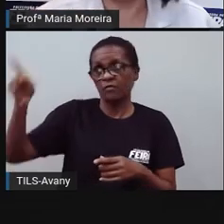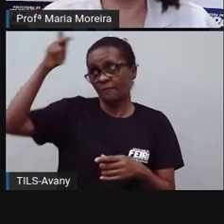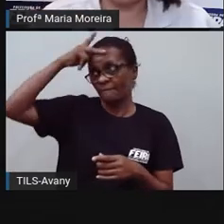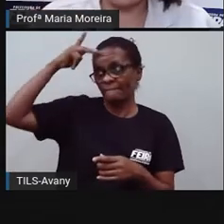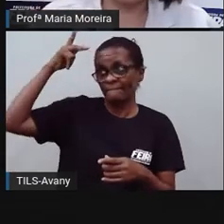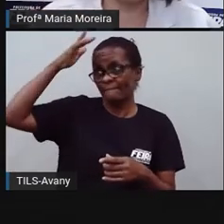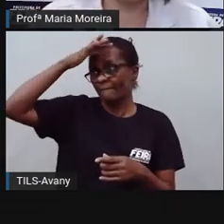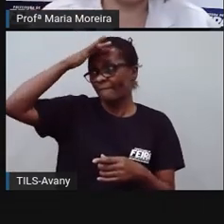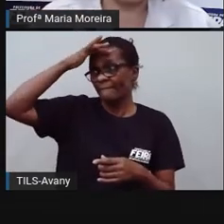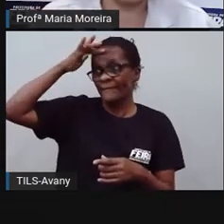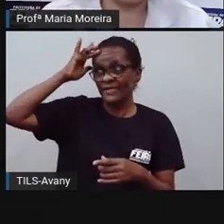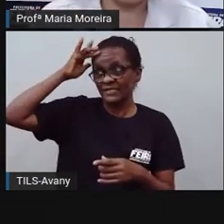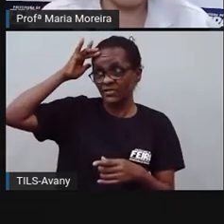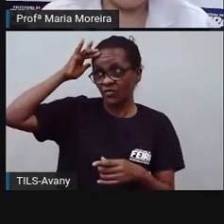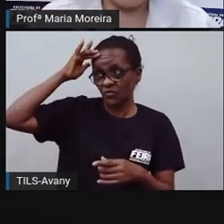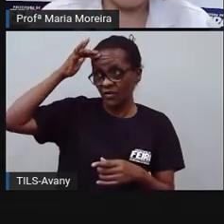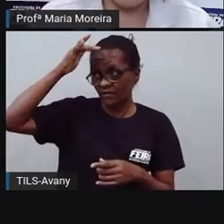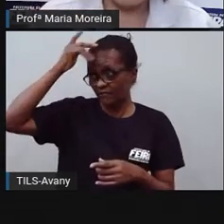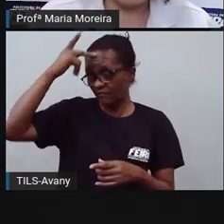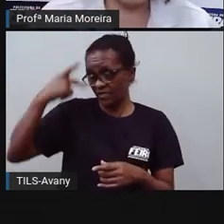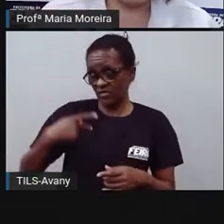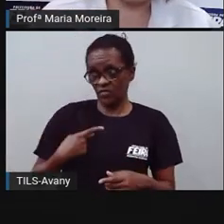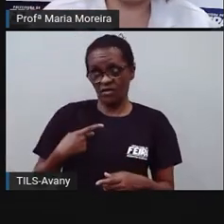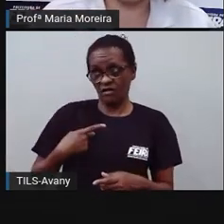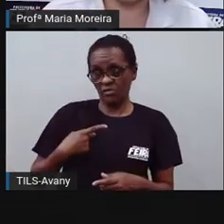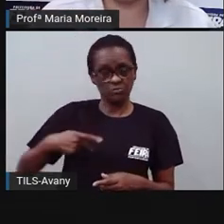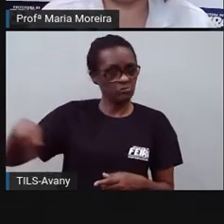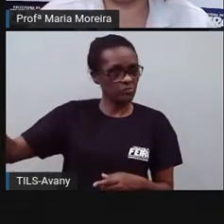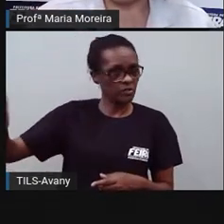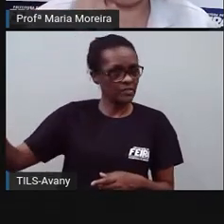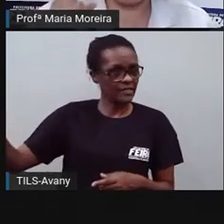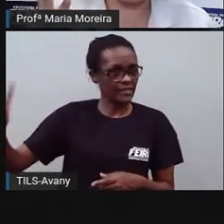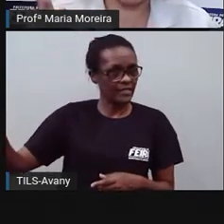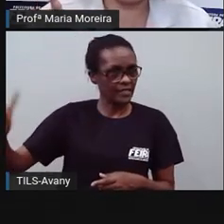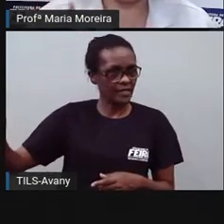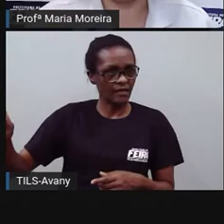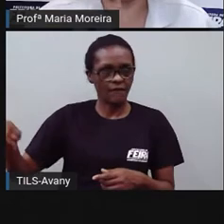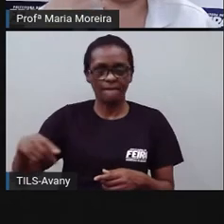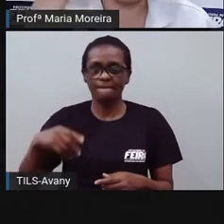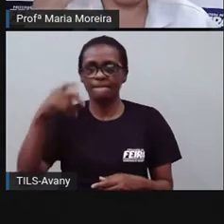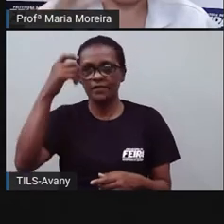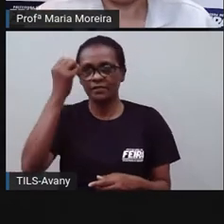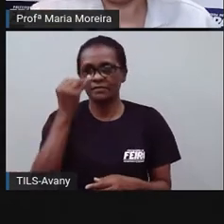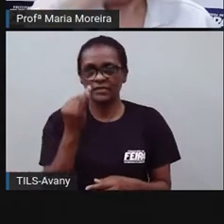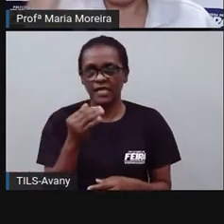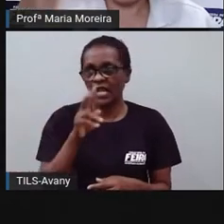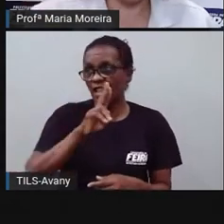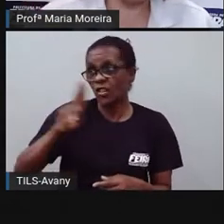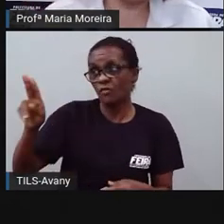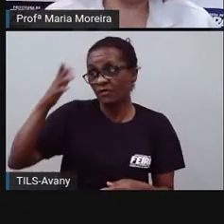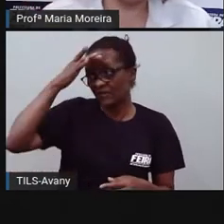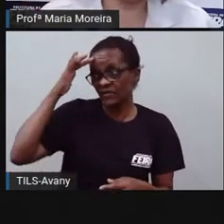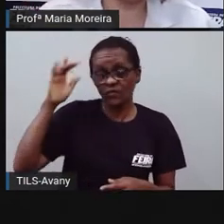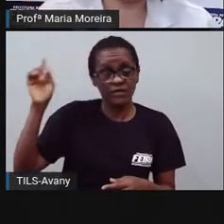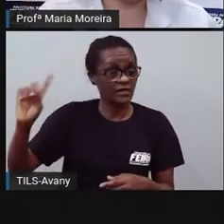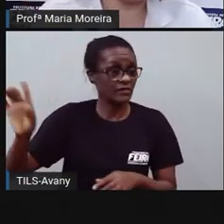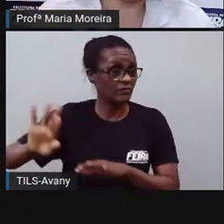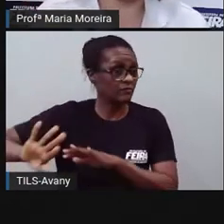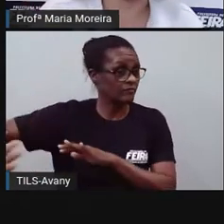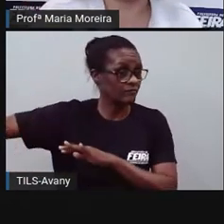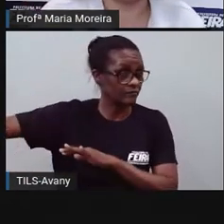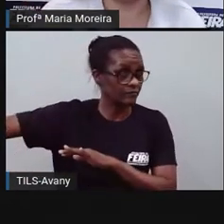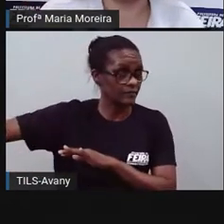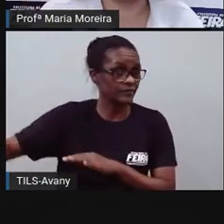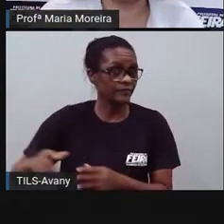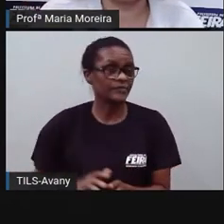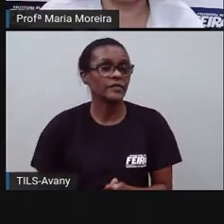olhar sobre determinada notícia. Então, o Pró Maria, ela vai fazer uma reportagem, né? Vai divulgar uma notícia aí com